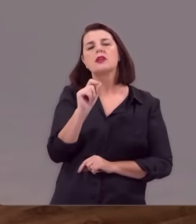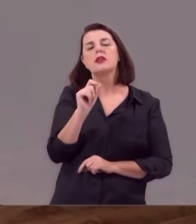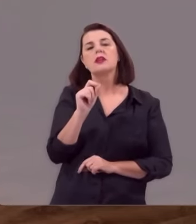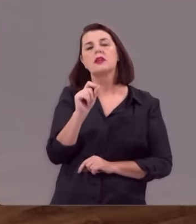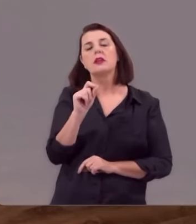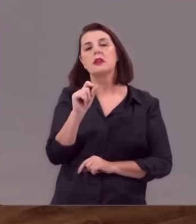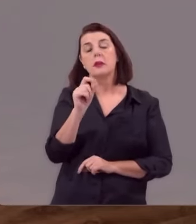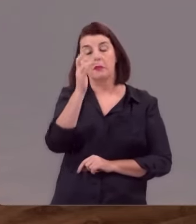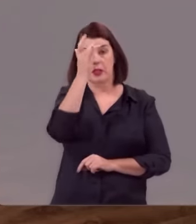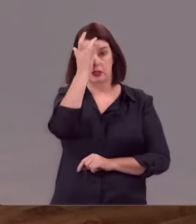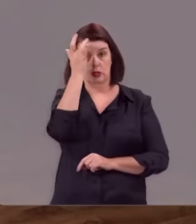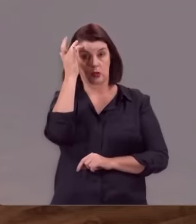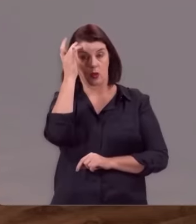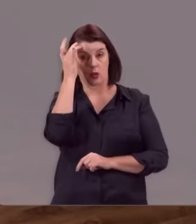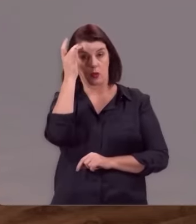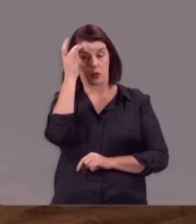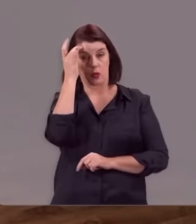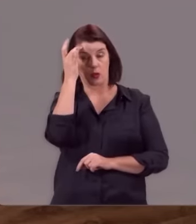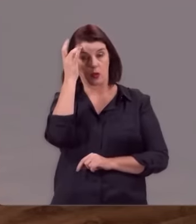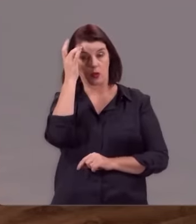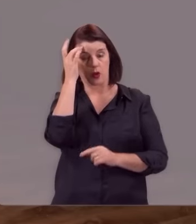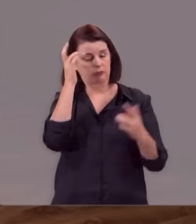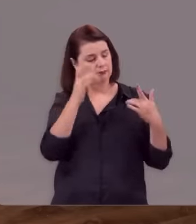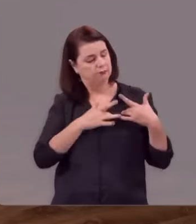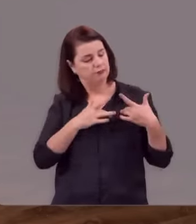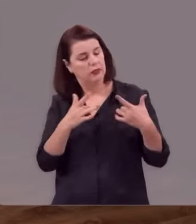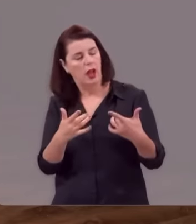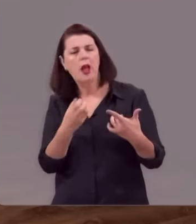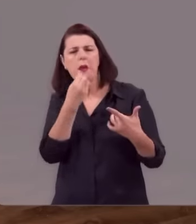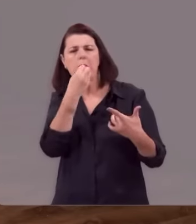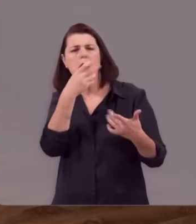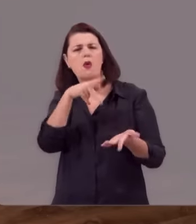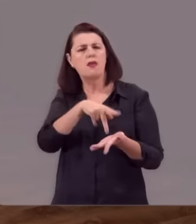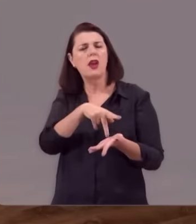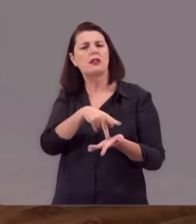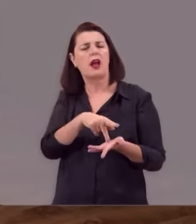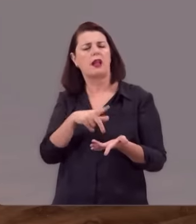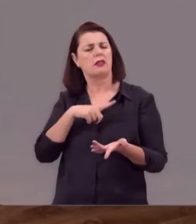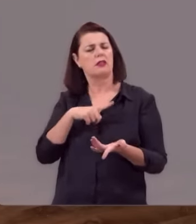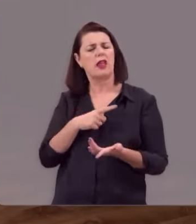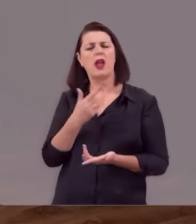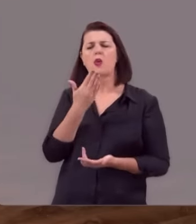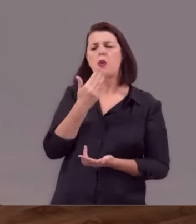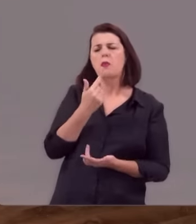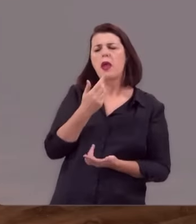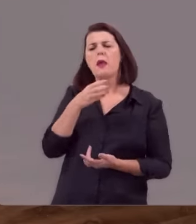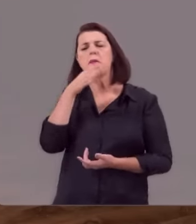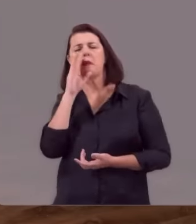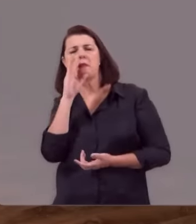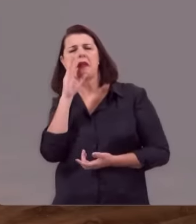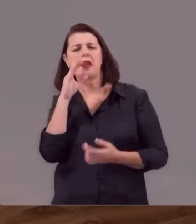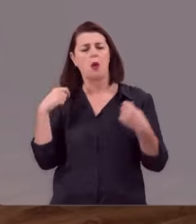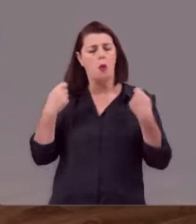contentamento com piedade é grande fonte de lucro. Tendo o que comer, o que beber, o que vestir, com isso estejamos